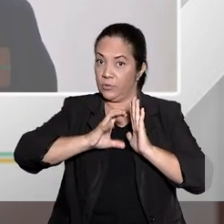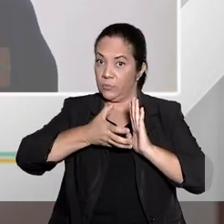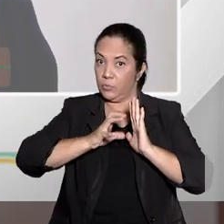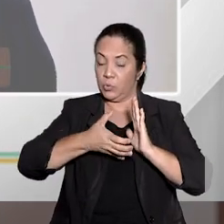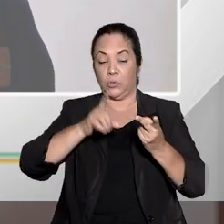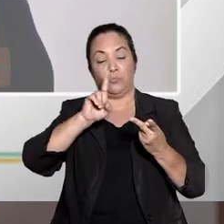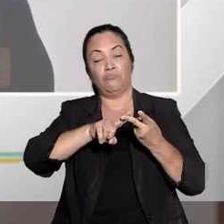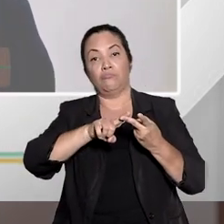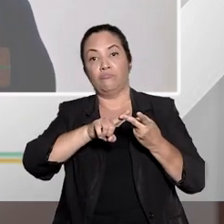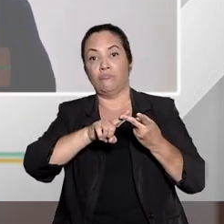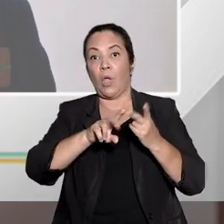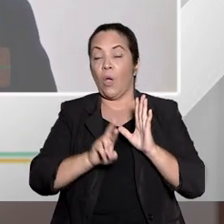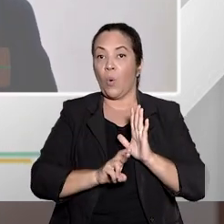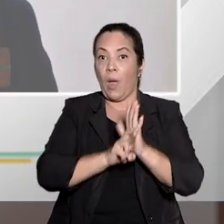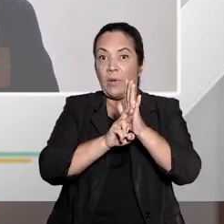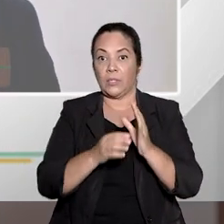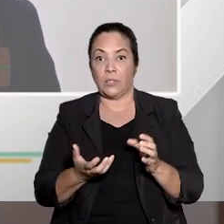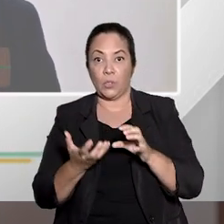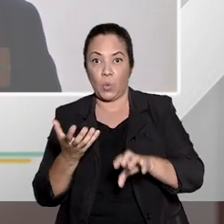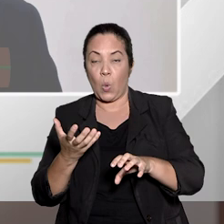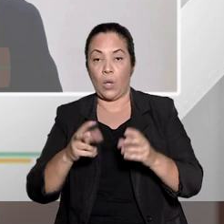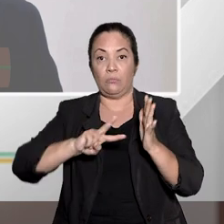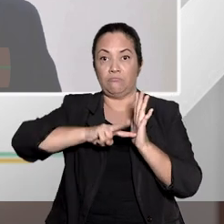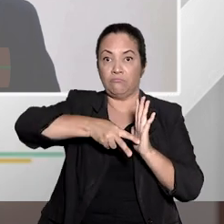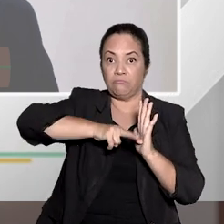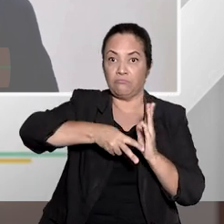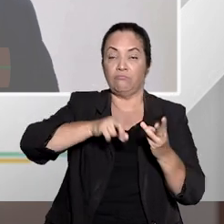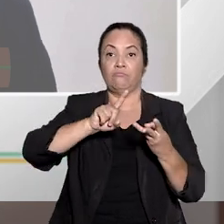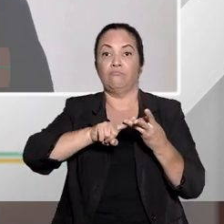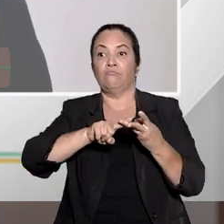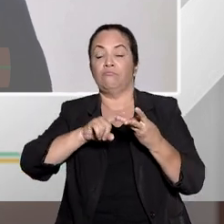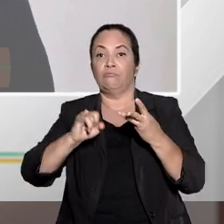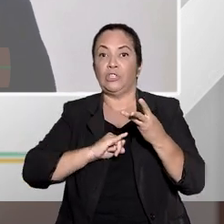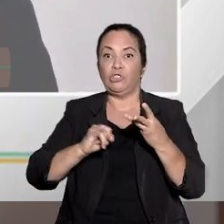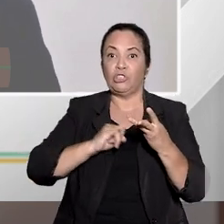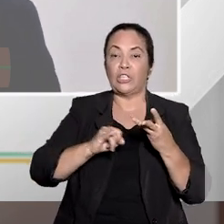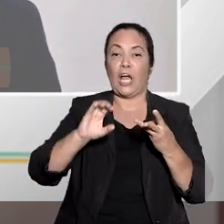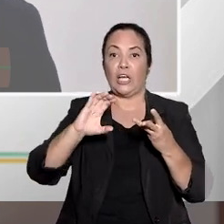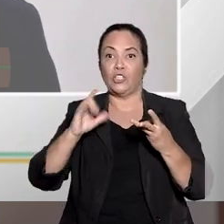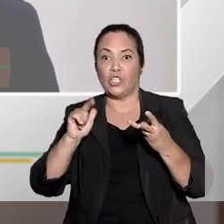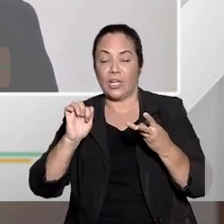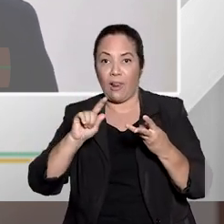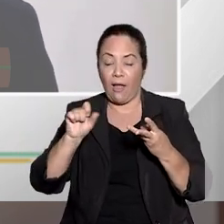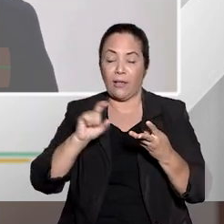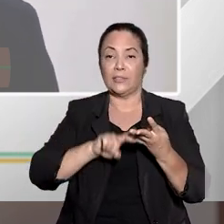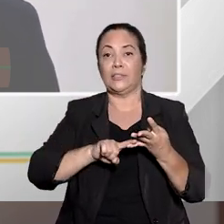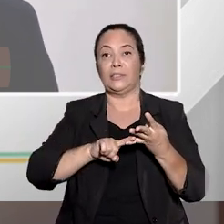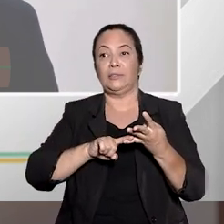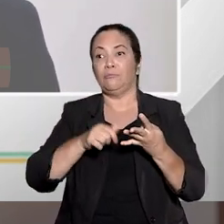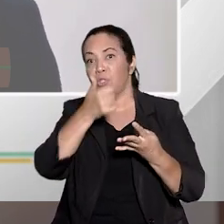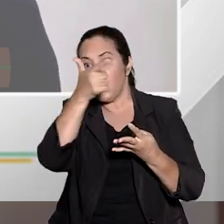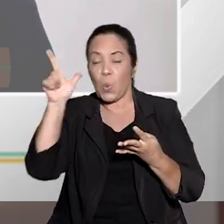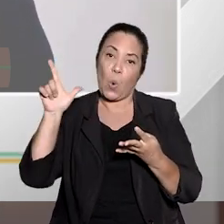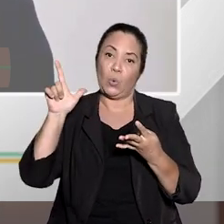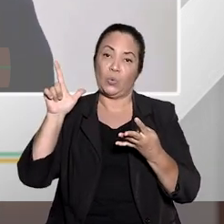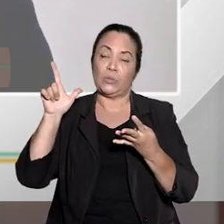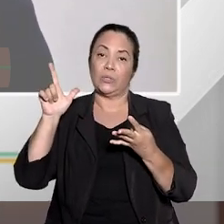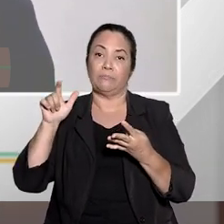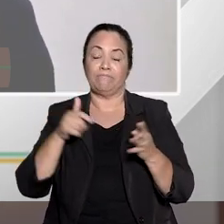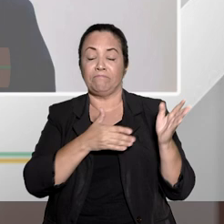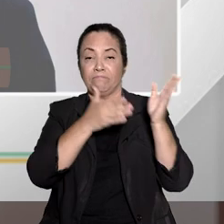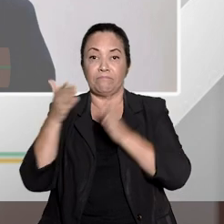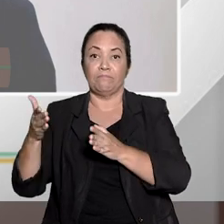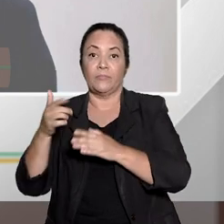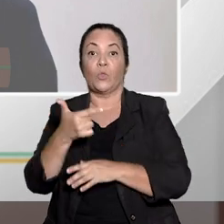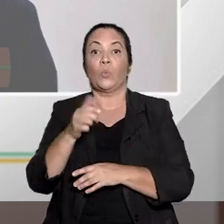com representação no Congresso Nacional, sindicatos, entidades de classe e associações constituídas há mais de um ano. Quando chega em